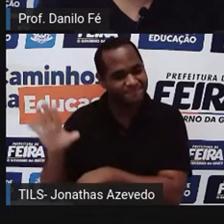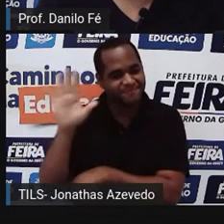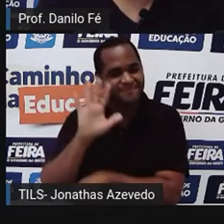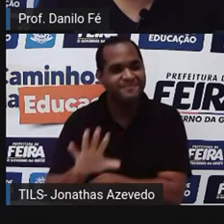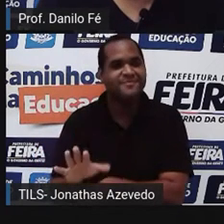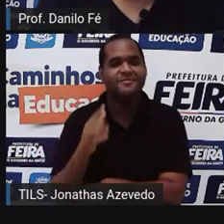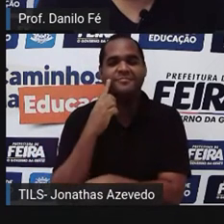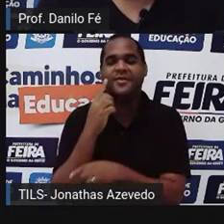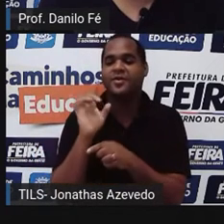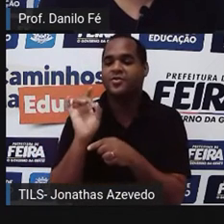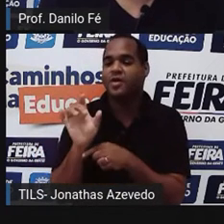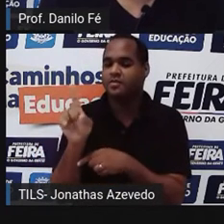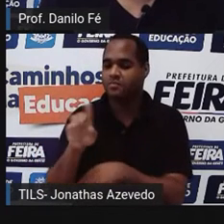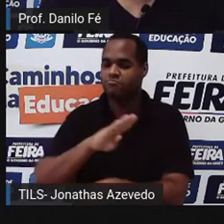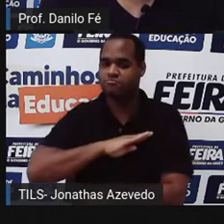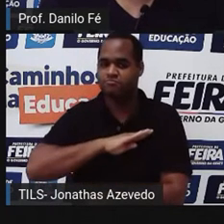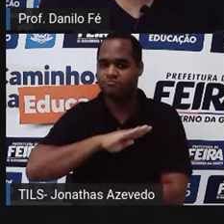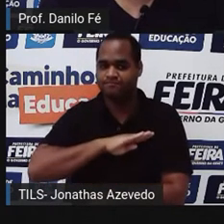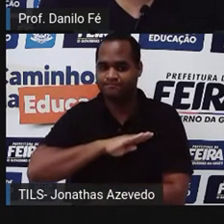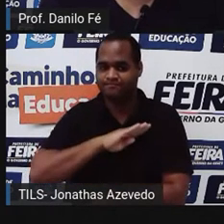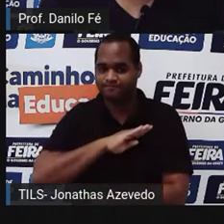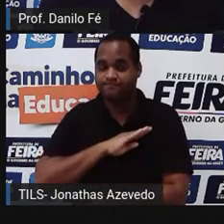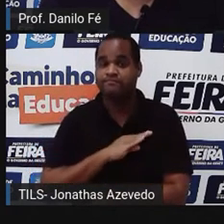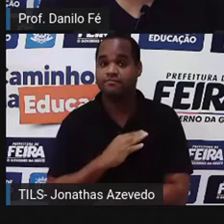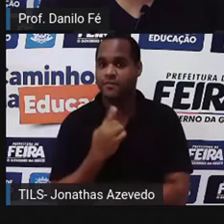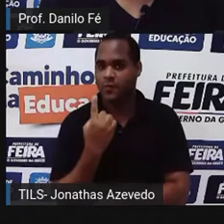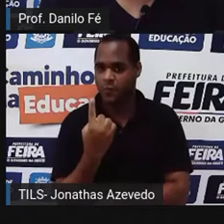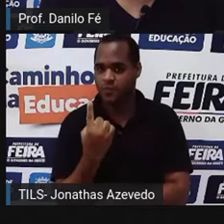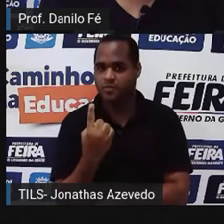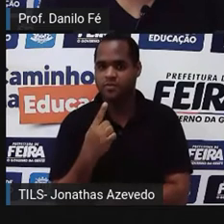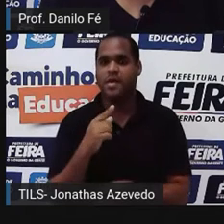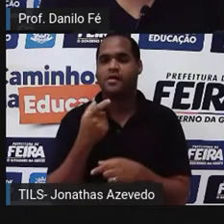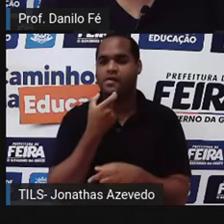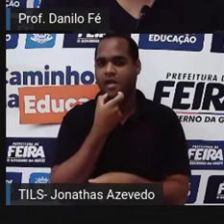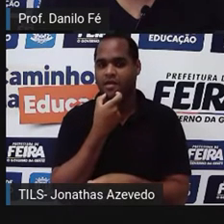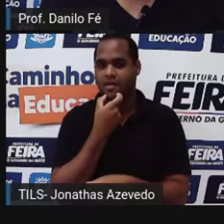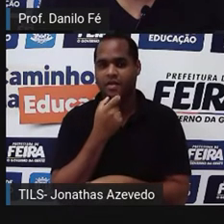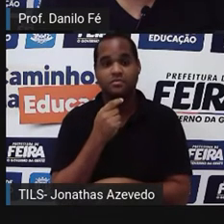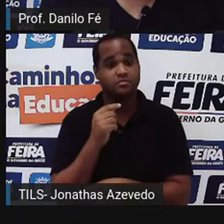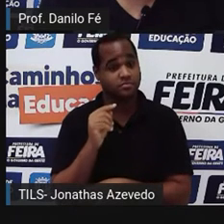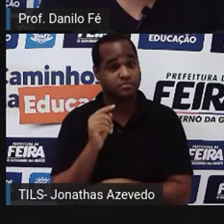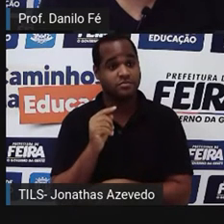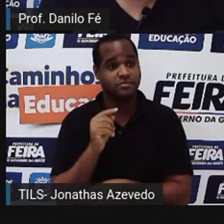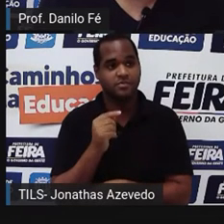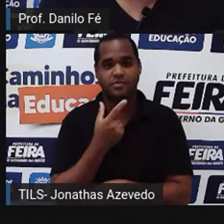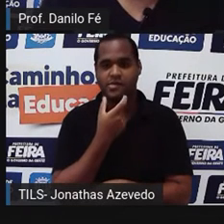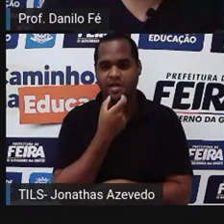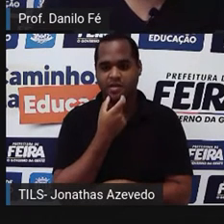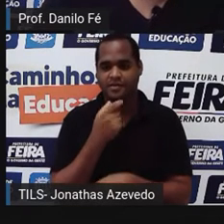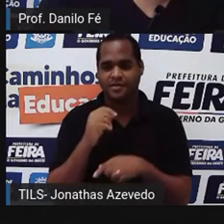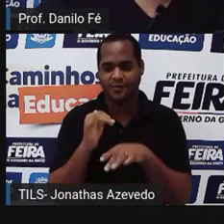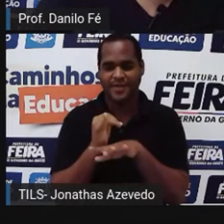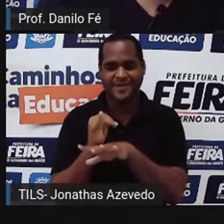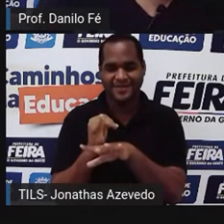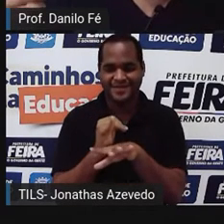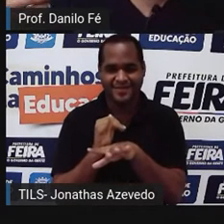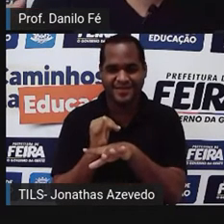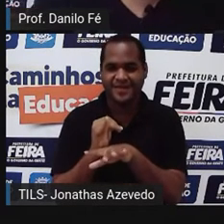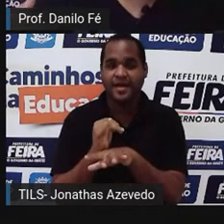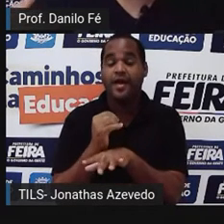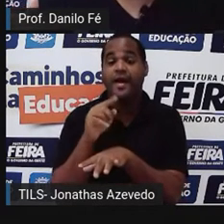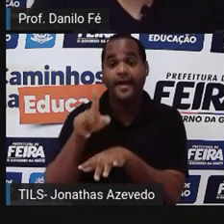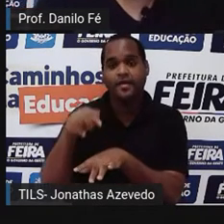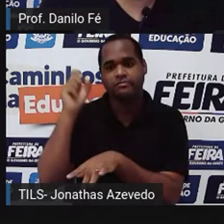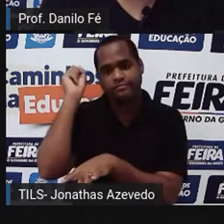ele só tinha um inimigo, que era a Inglaterra. A Inglaterra que é uma ilha, o que